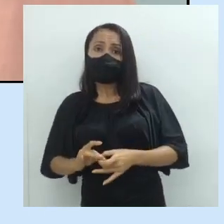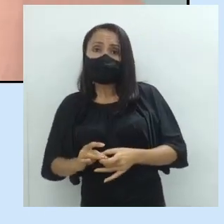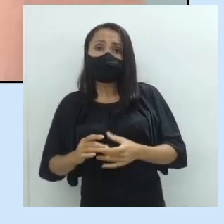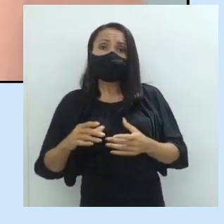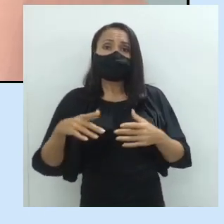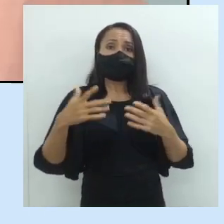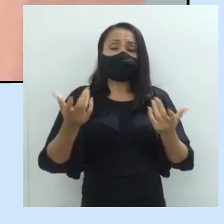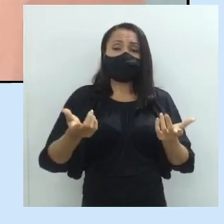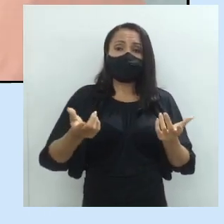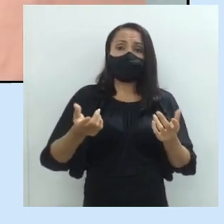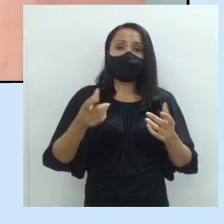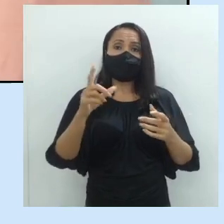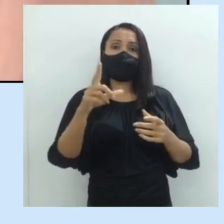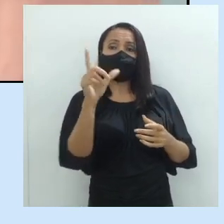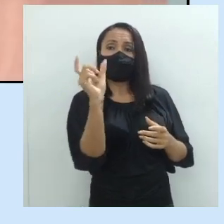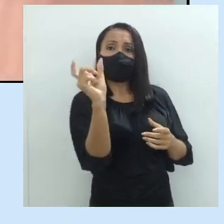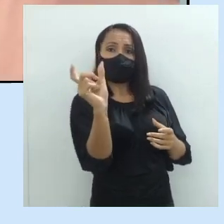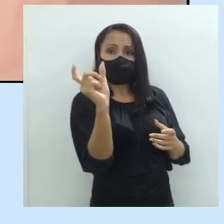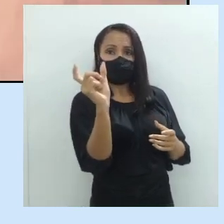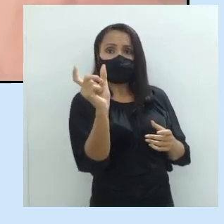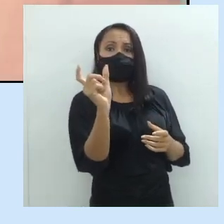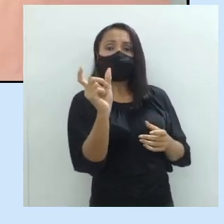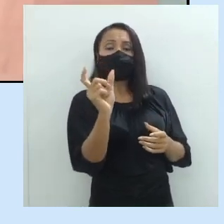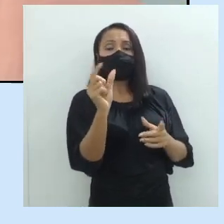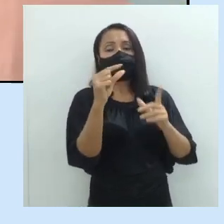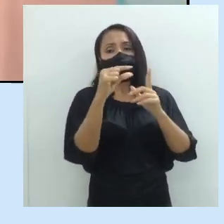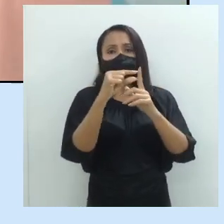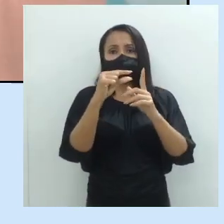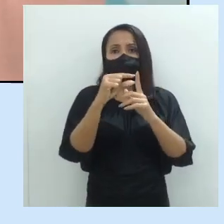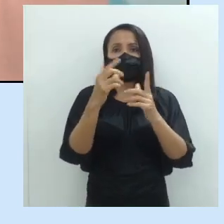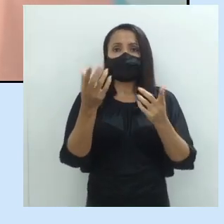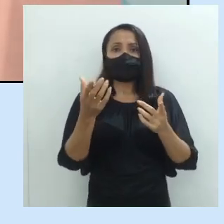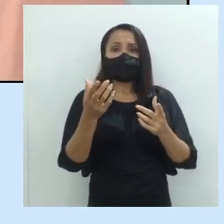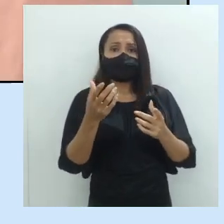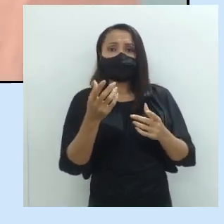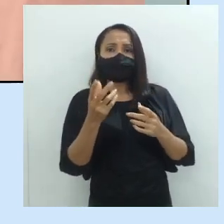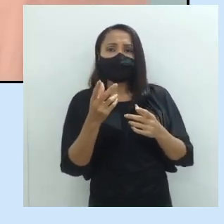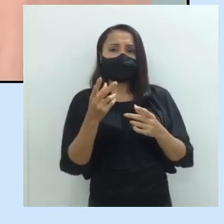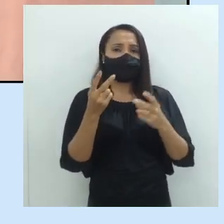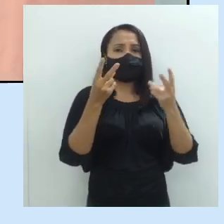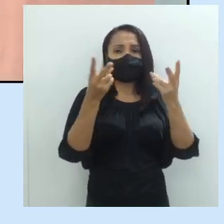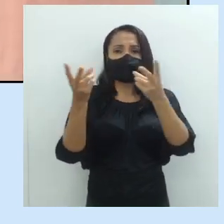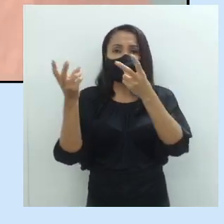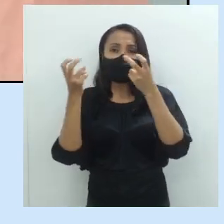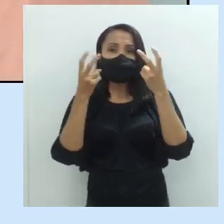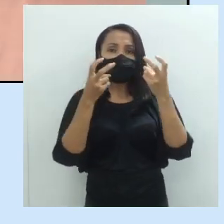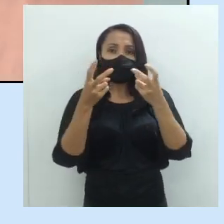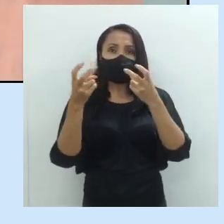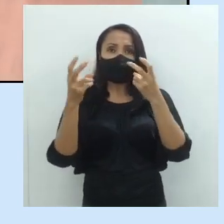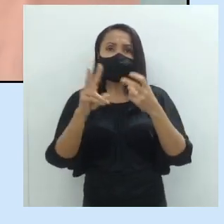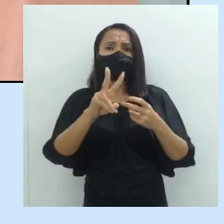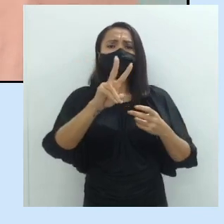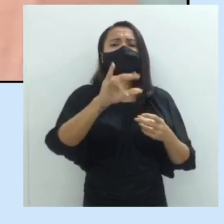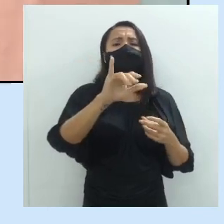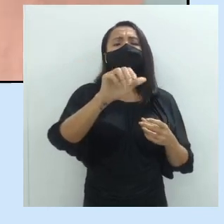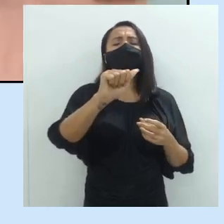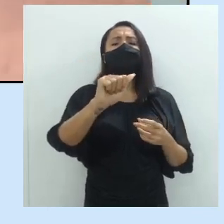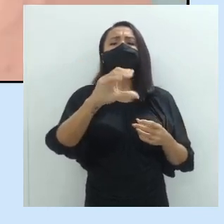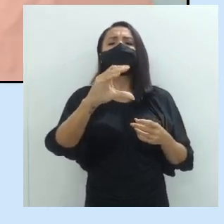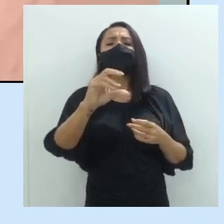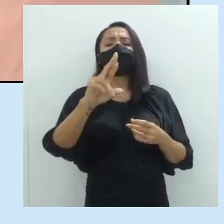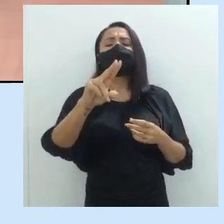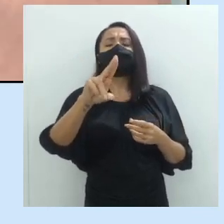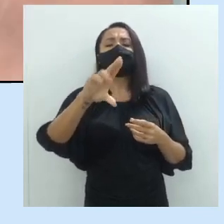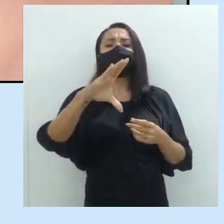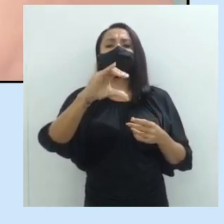o emprego do léxico das palavras e veja a situação. Aqui, nesse caso, via cruzes, já dá